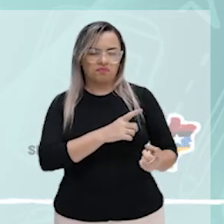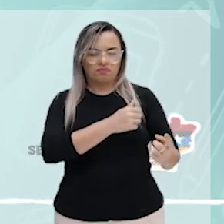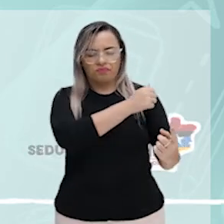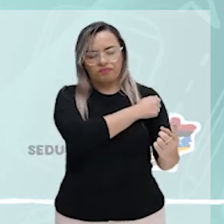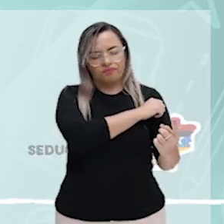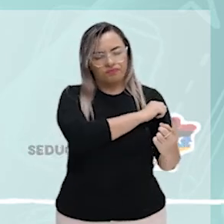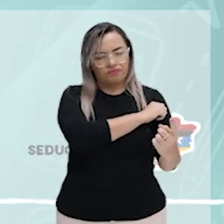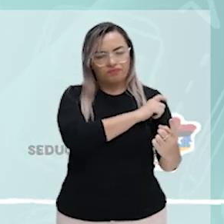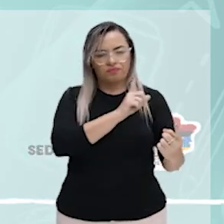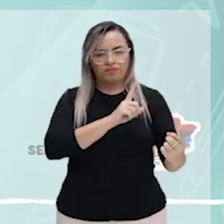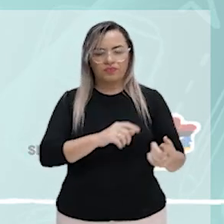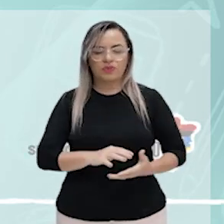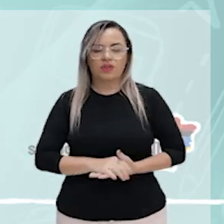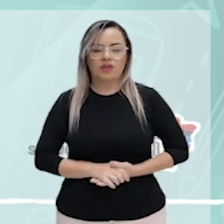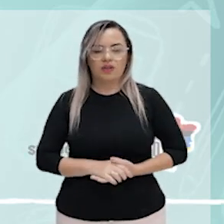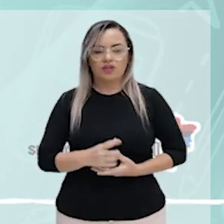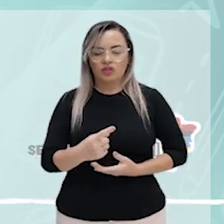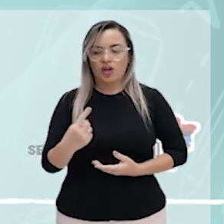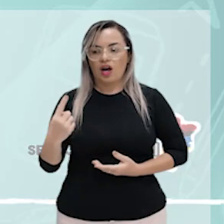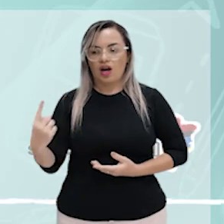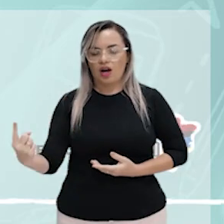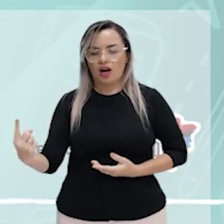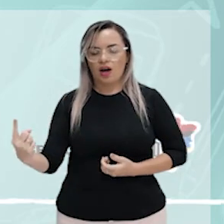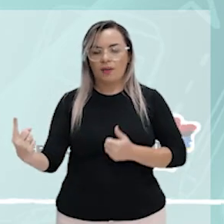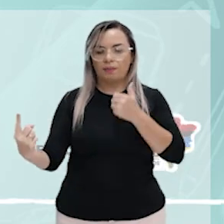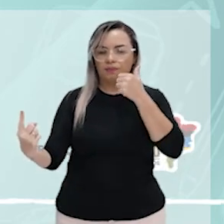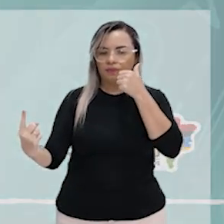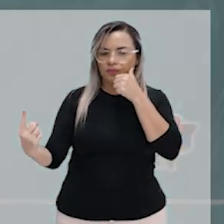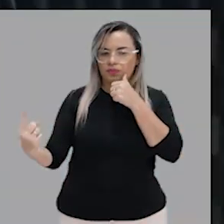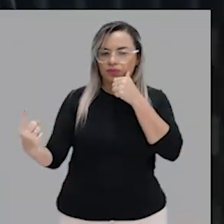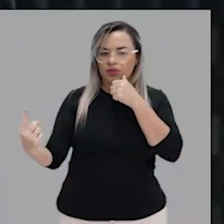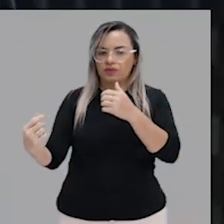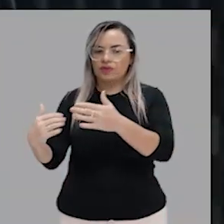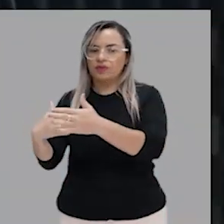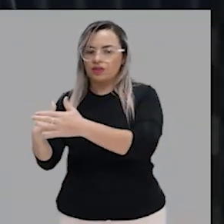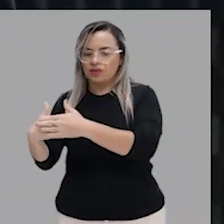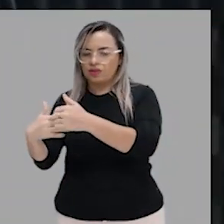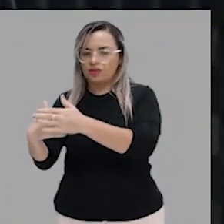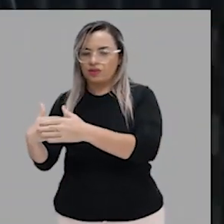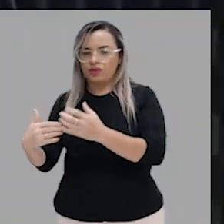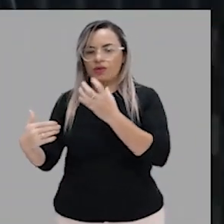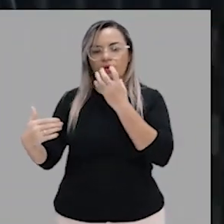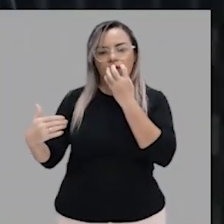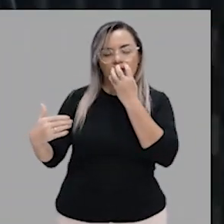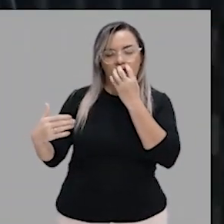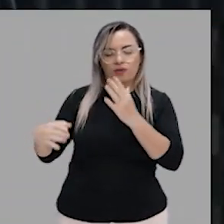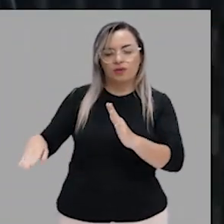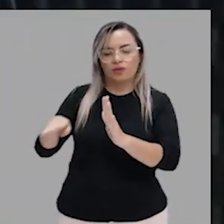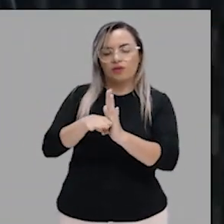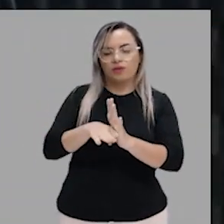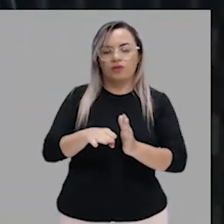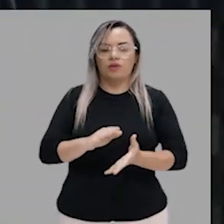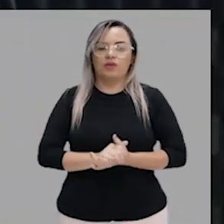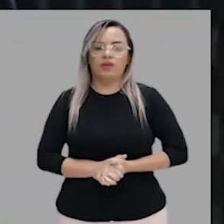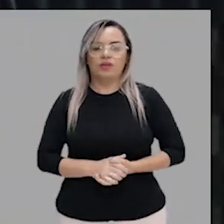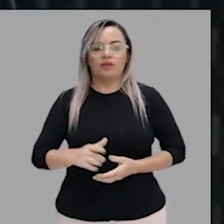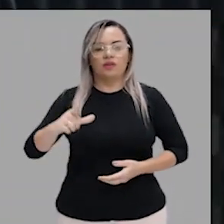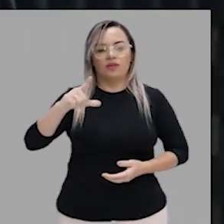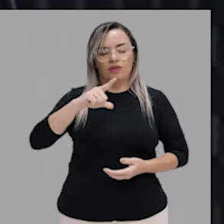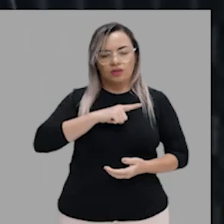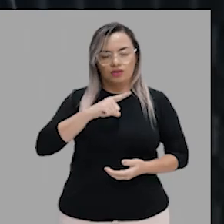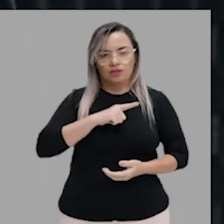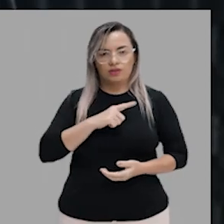menina agradou o cãozinho a chegada. Então, o você vai ver aqui? Eu tenho o verbo agradar em duas situações.